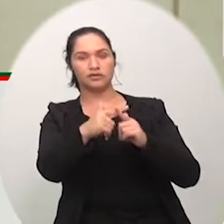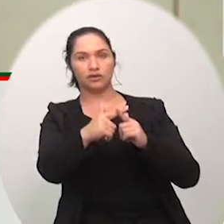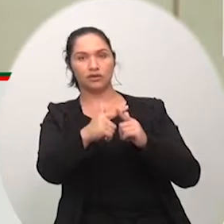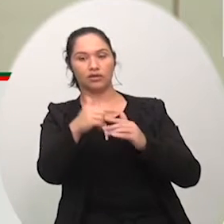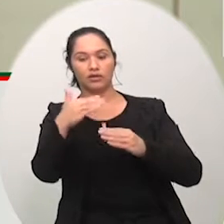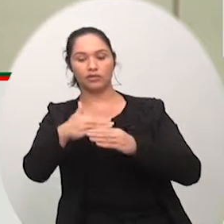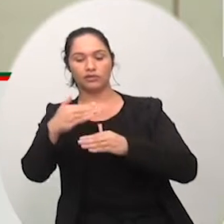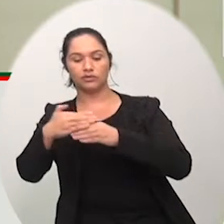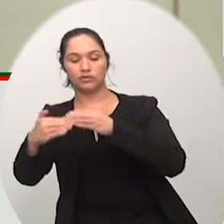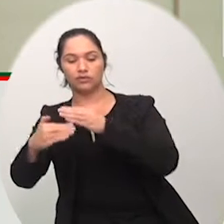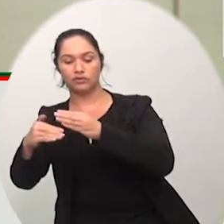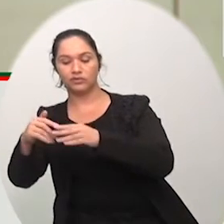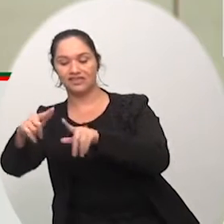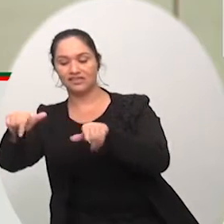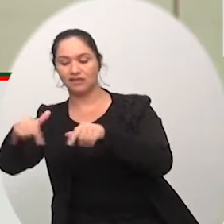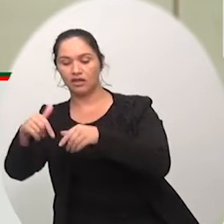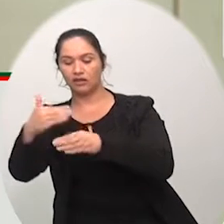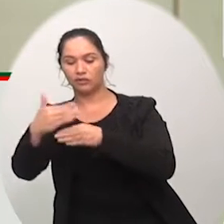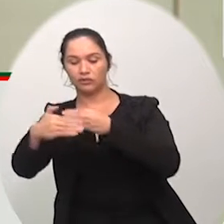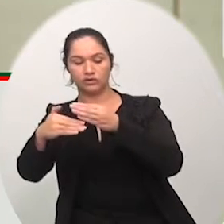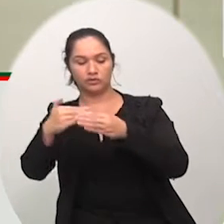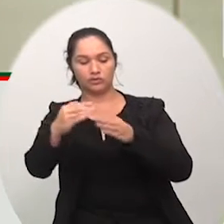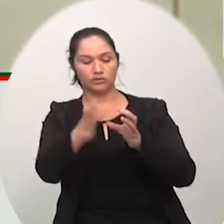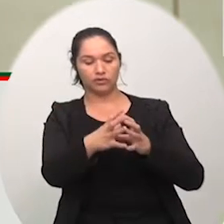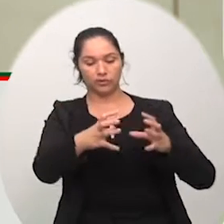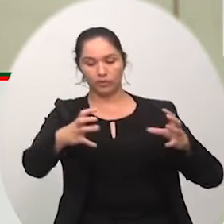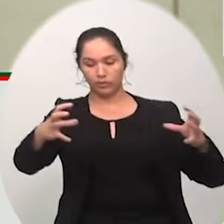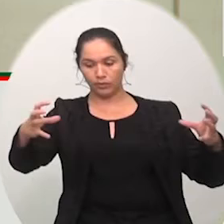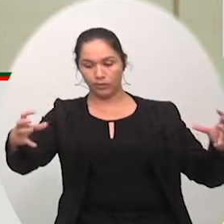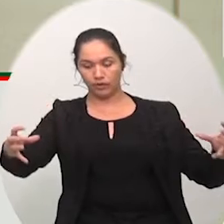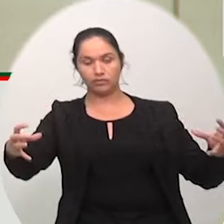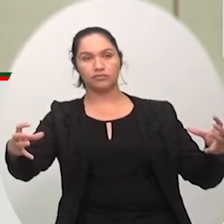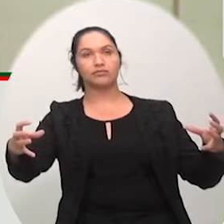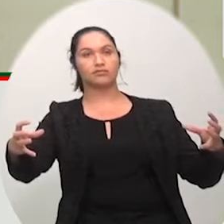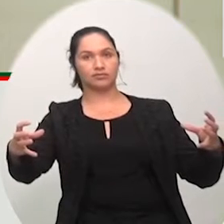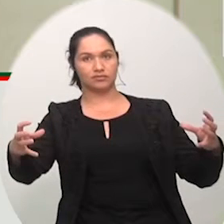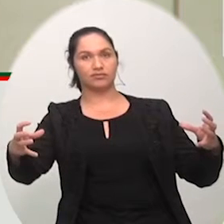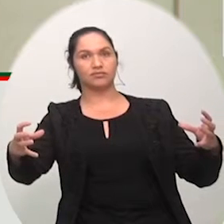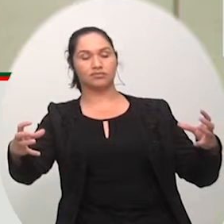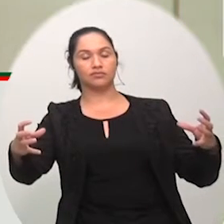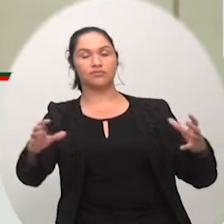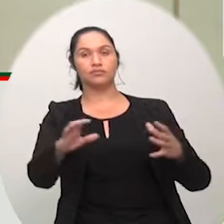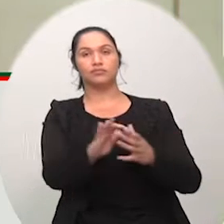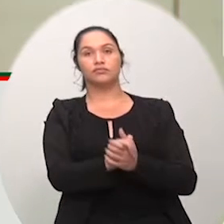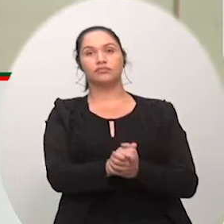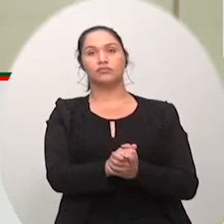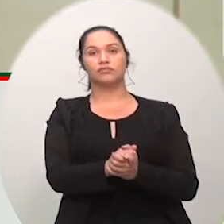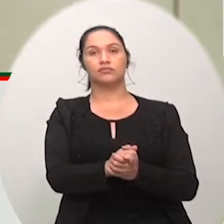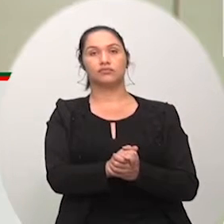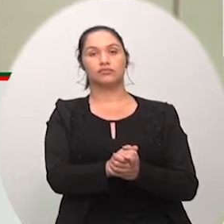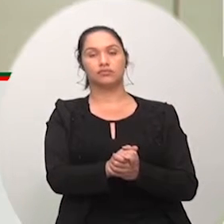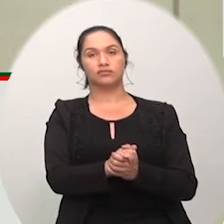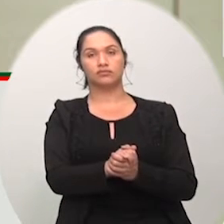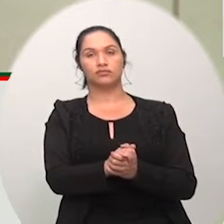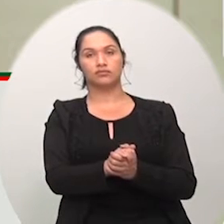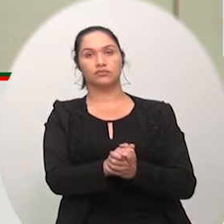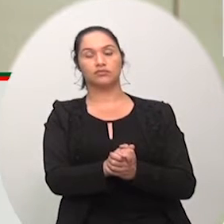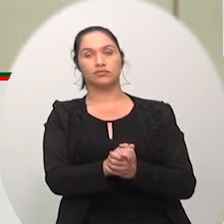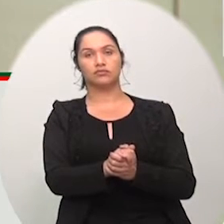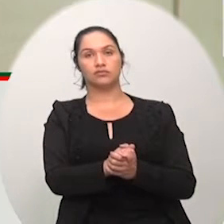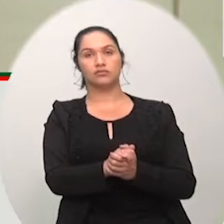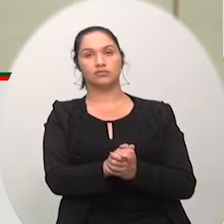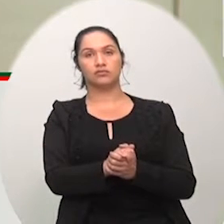construir mais salas quando se fala em aumentar espaço áreas para que possa ser feita uma